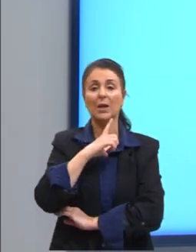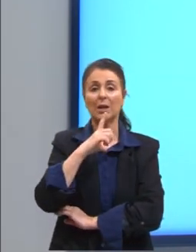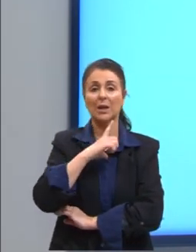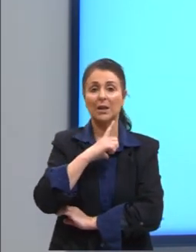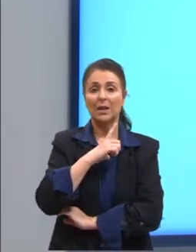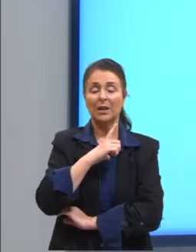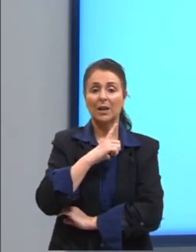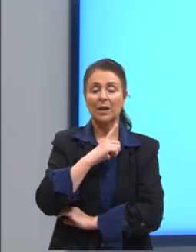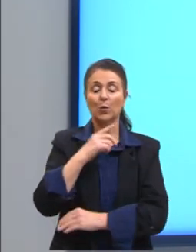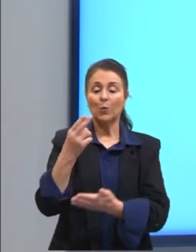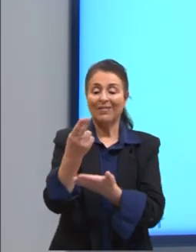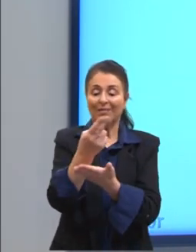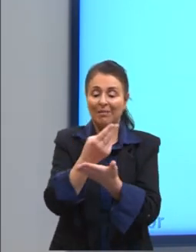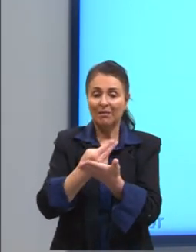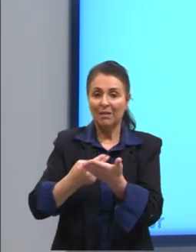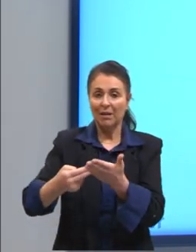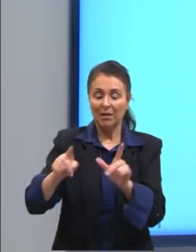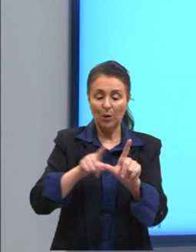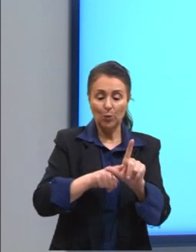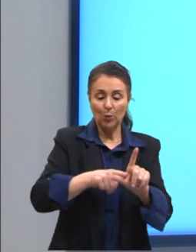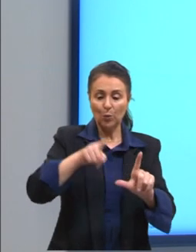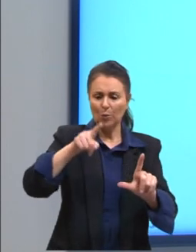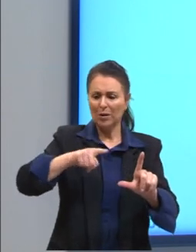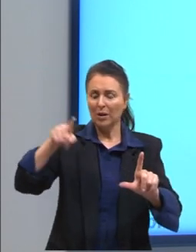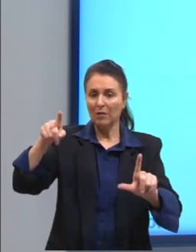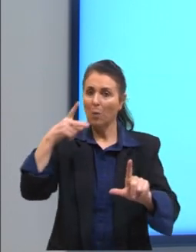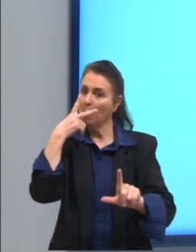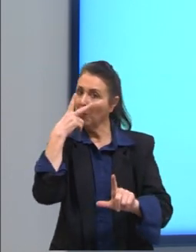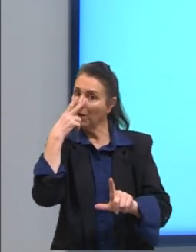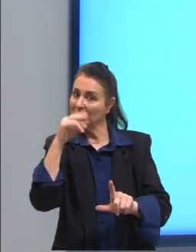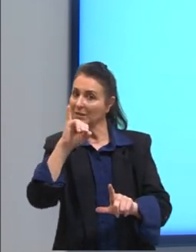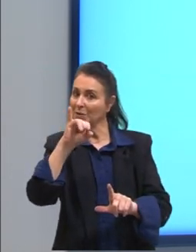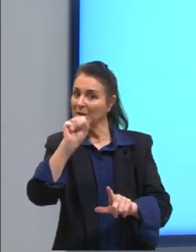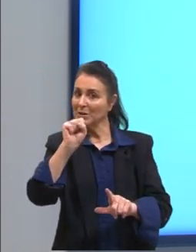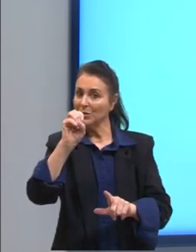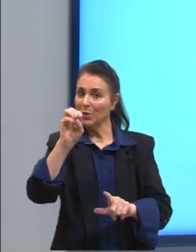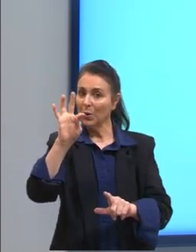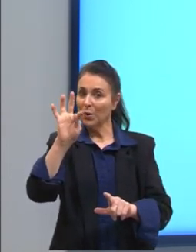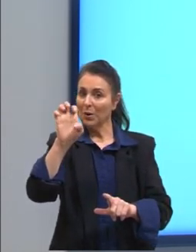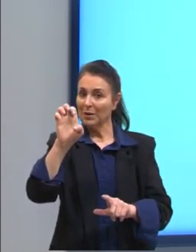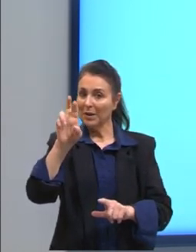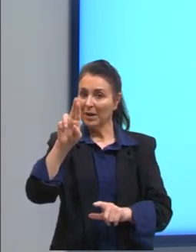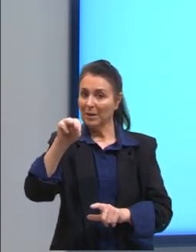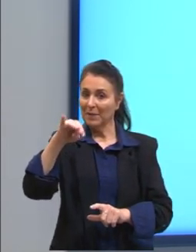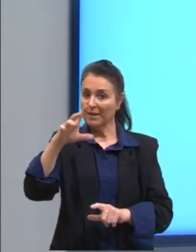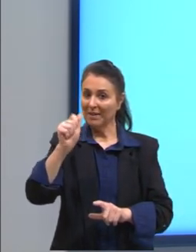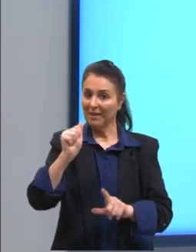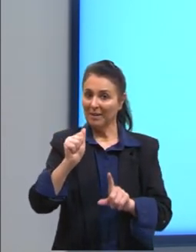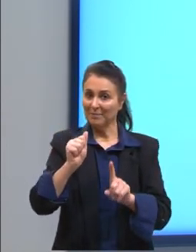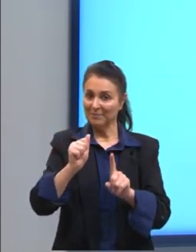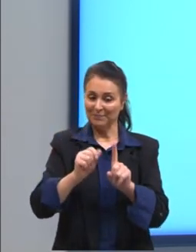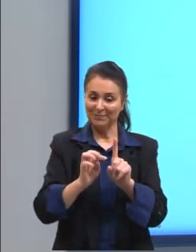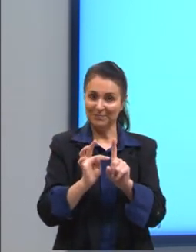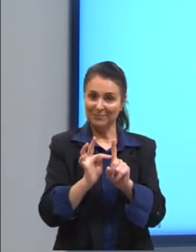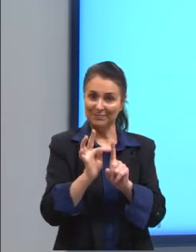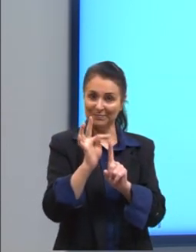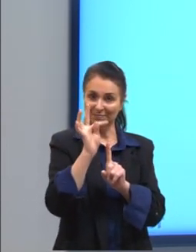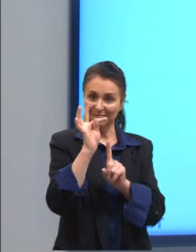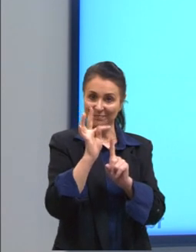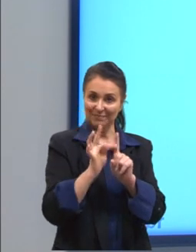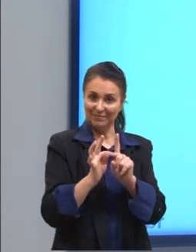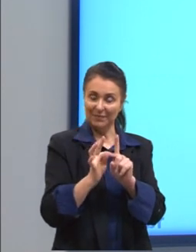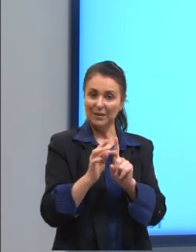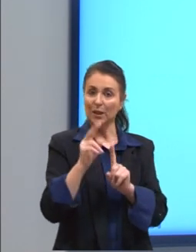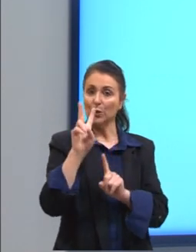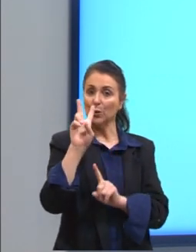desenho aqui do gráfico, muito parecido com a isotérmica que a gente falou no início. Só que, vejam que, na verdade, a gente